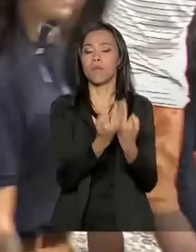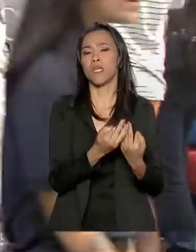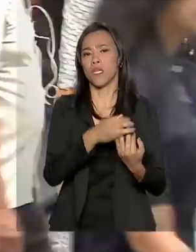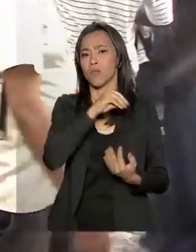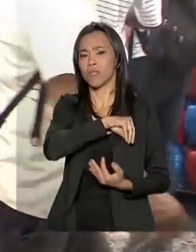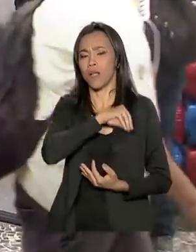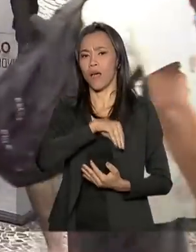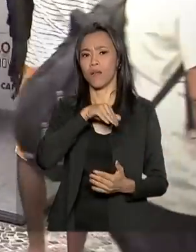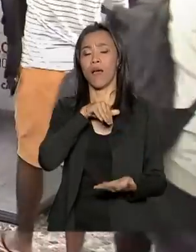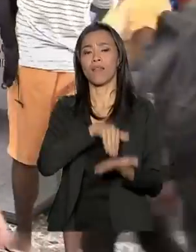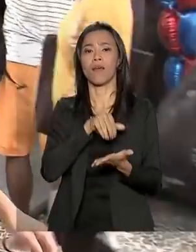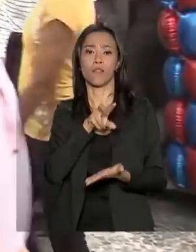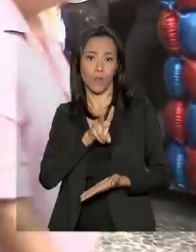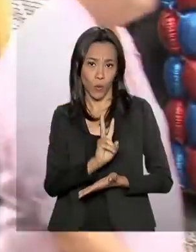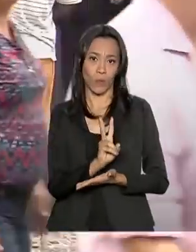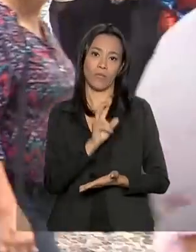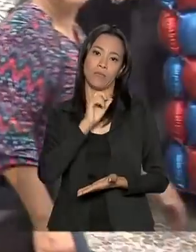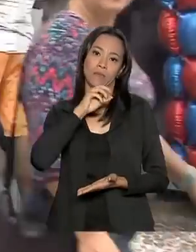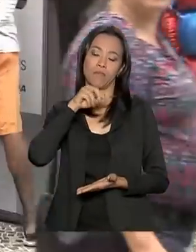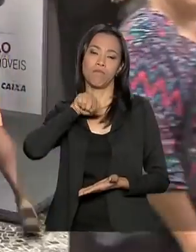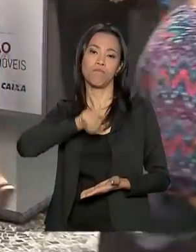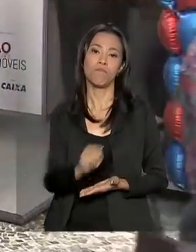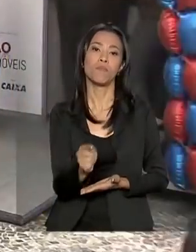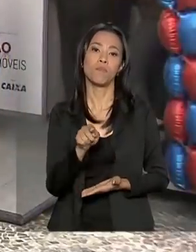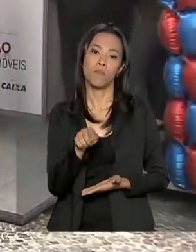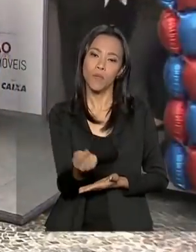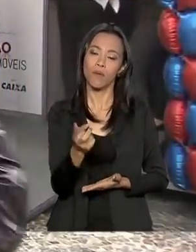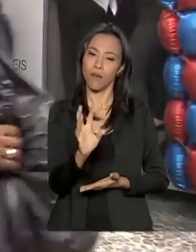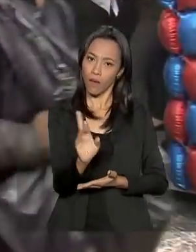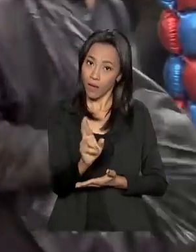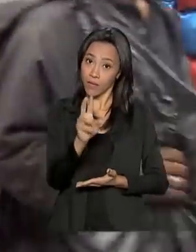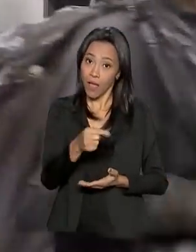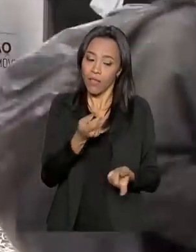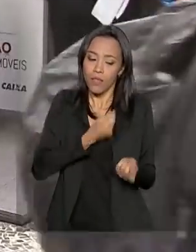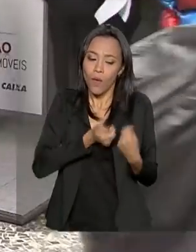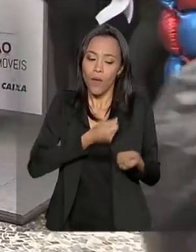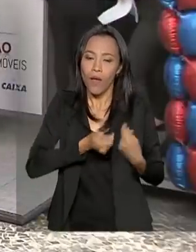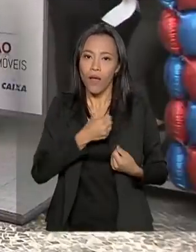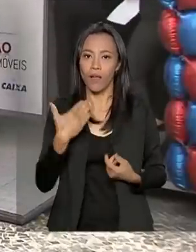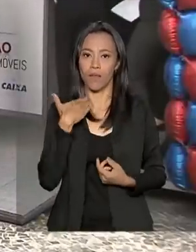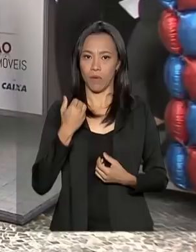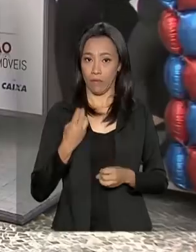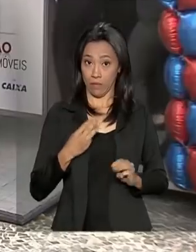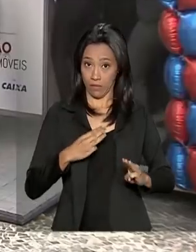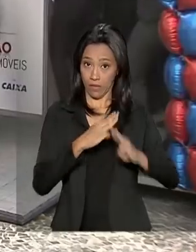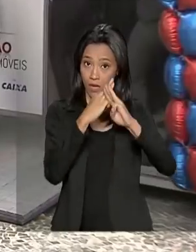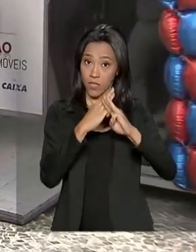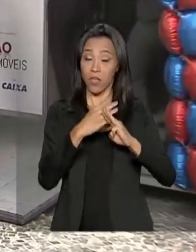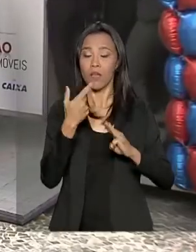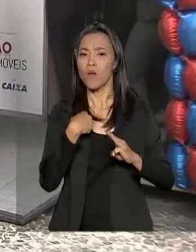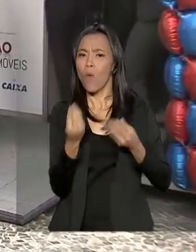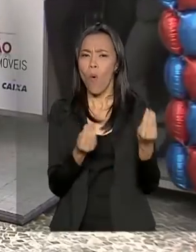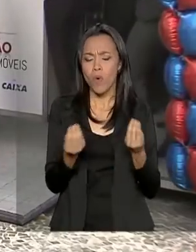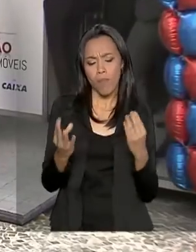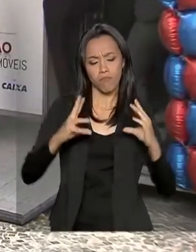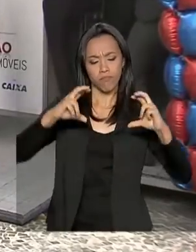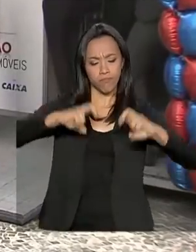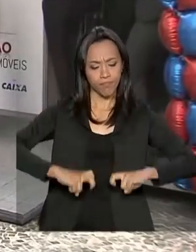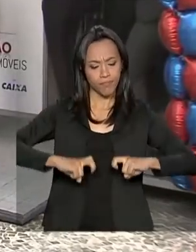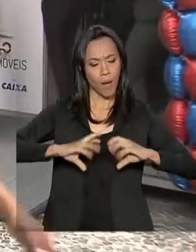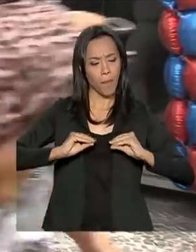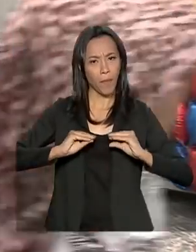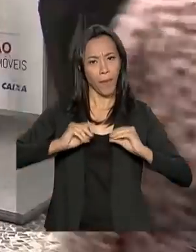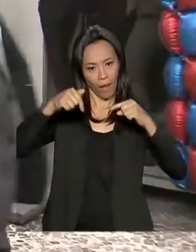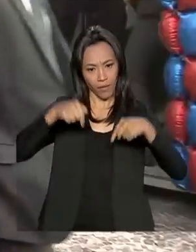mínima de 2 mil reais. Os imóveis vão ser negociados pela Caixa Econômica Federal e a comercialização acontece aqui no centro, no Largo da Carioca.